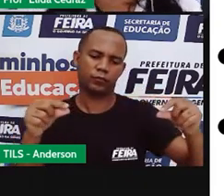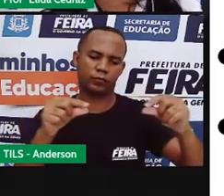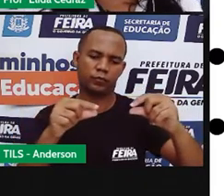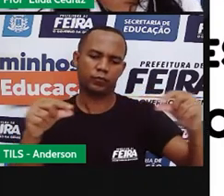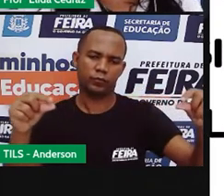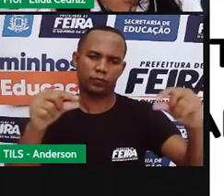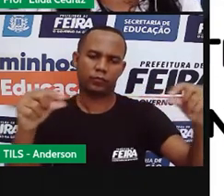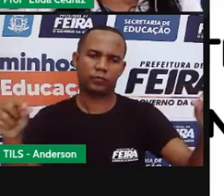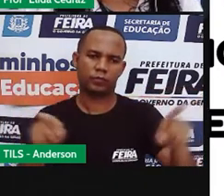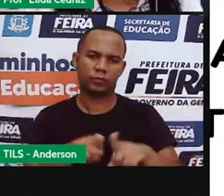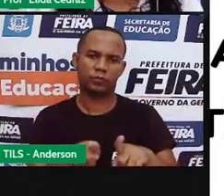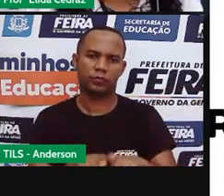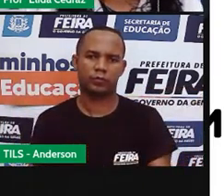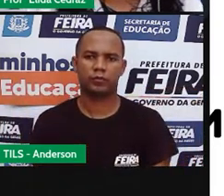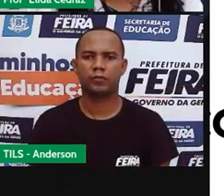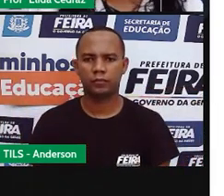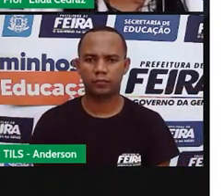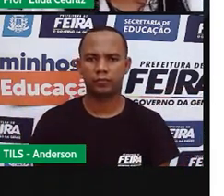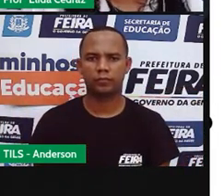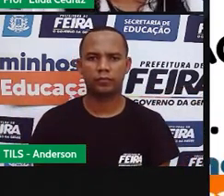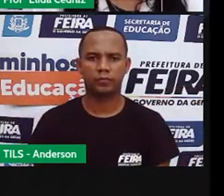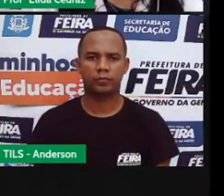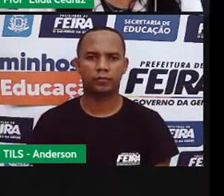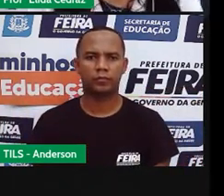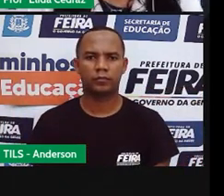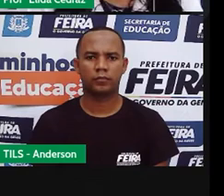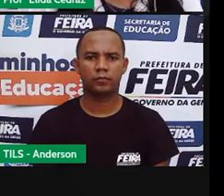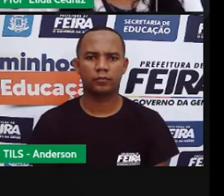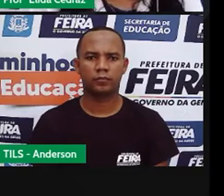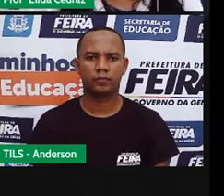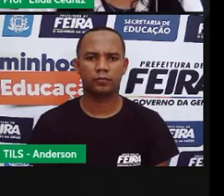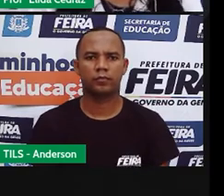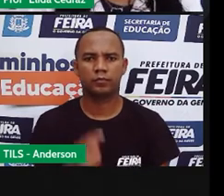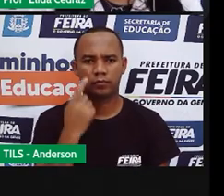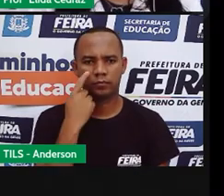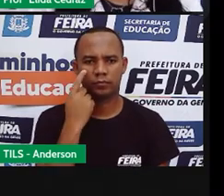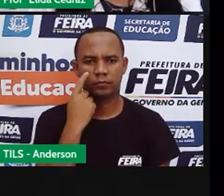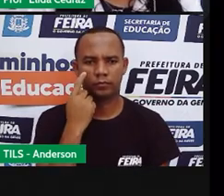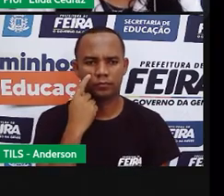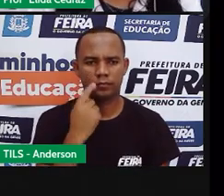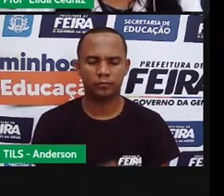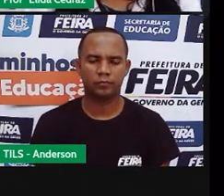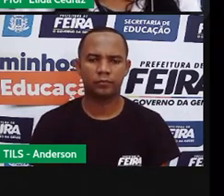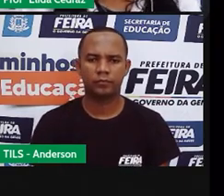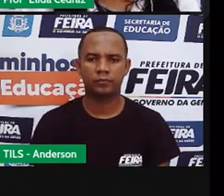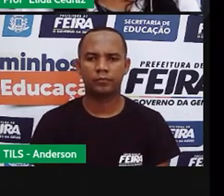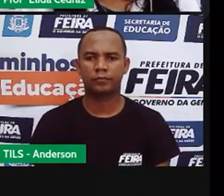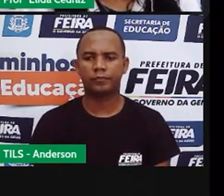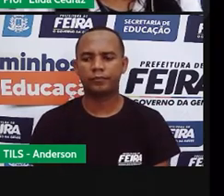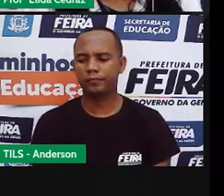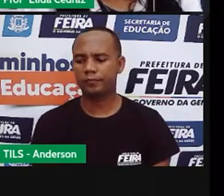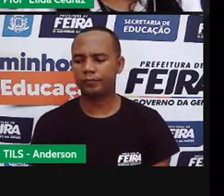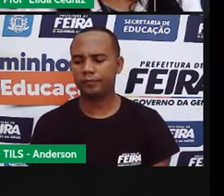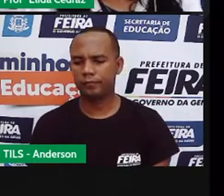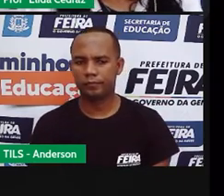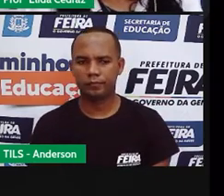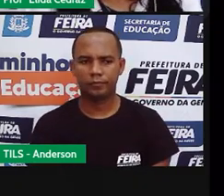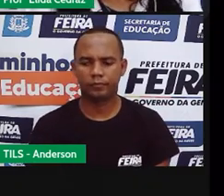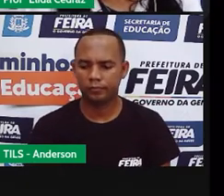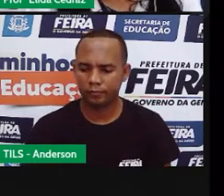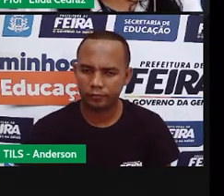chamados de terra da lenda deixa eu pensar o que é é isso abre espaço agora para mostrar exemplos de